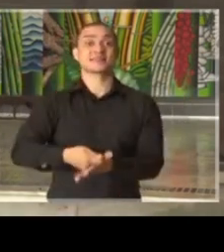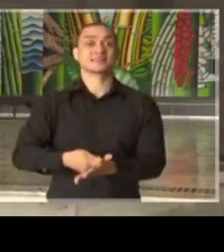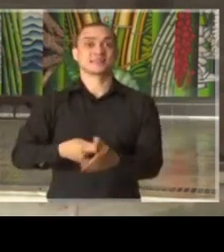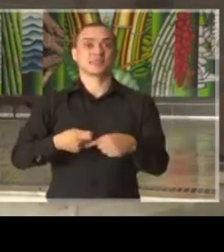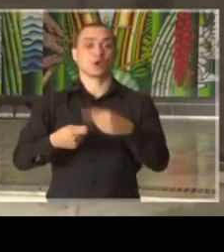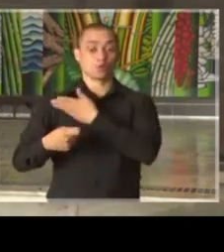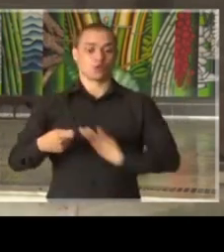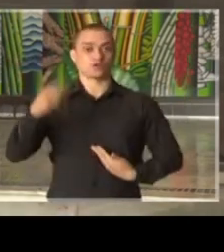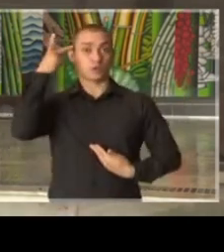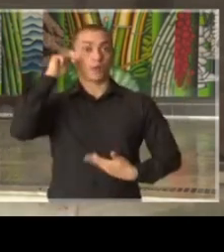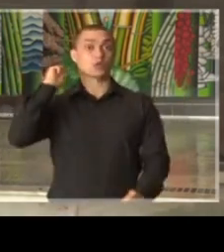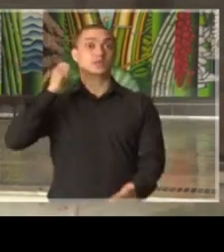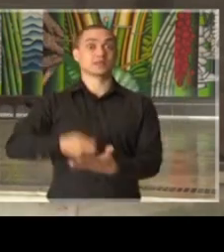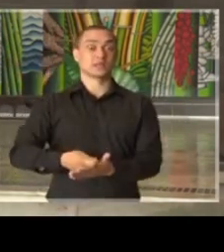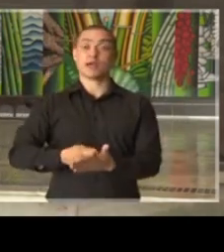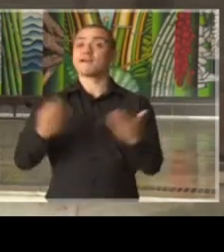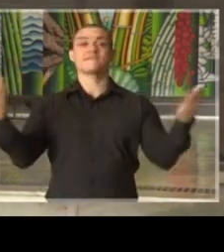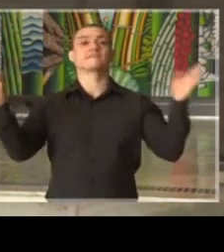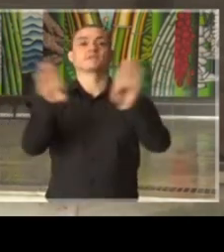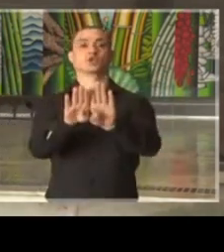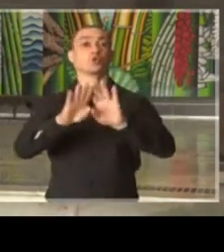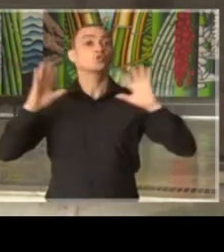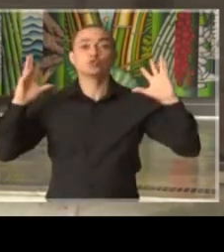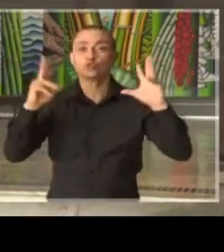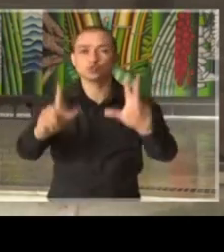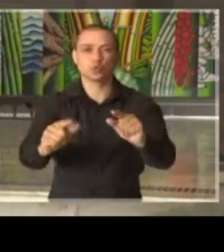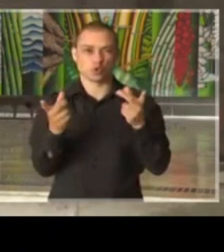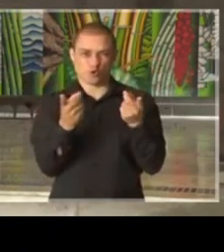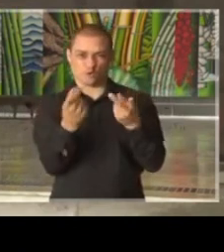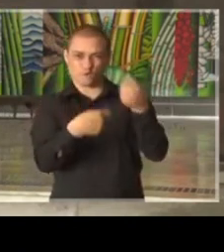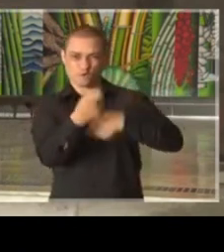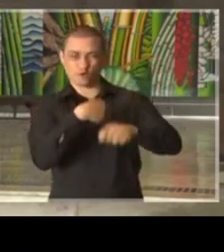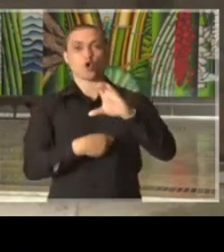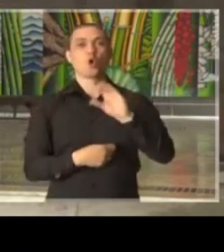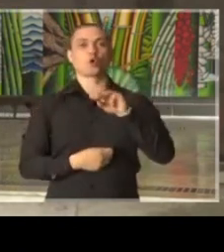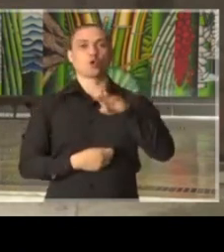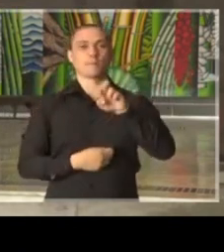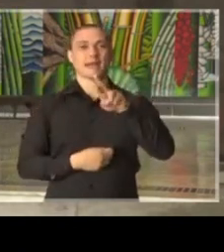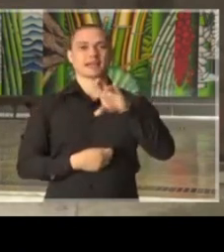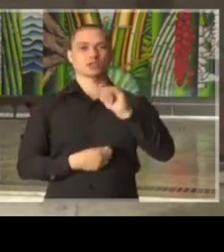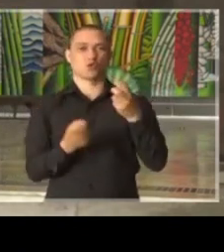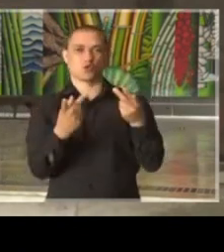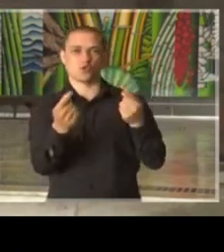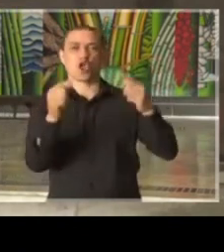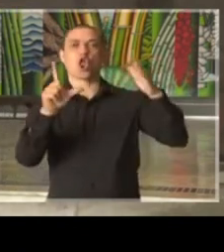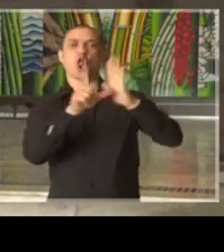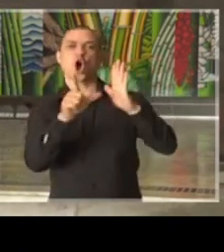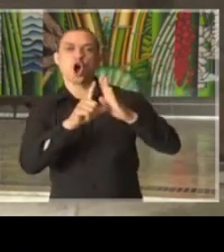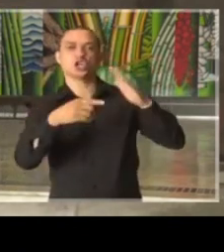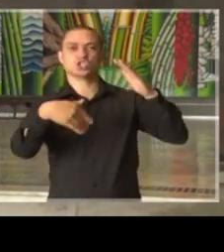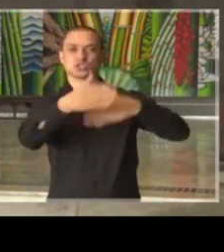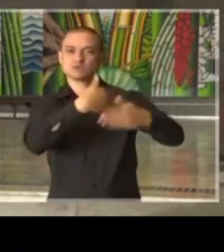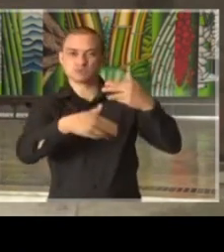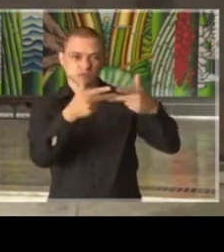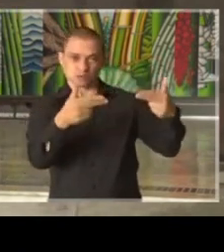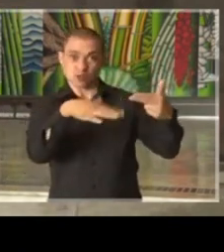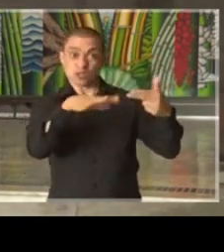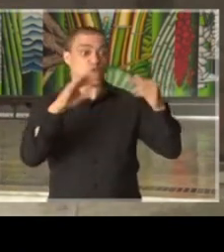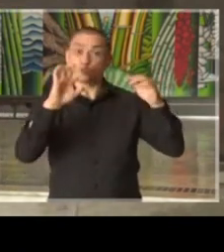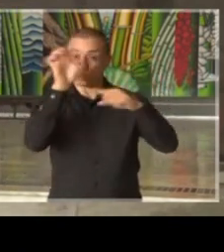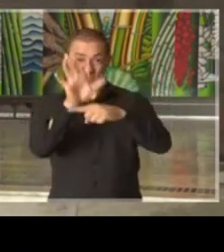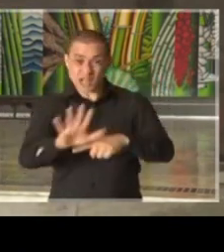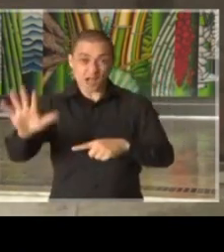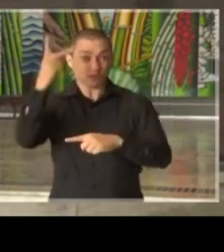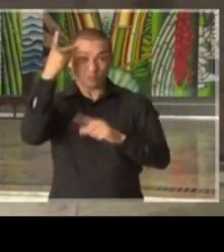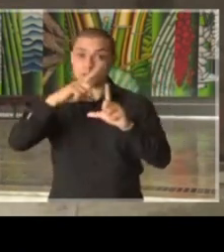do Governo do Estado de São Paulo para o fechamento de todo o comércio e serviços não essenciais à população em todo o Estado de